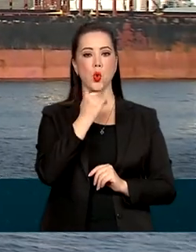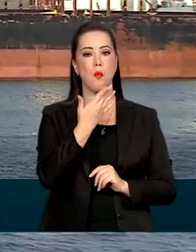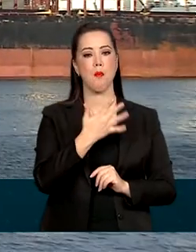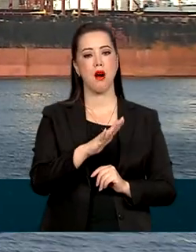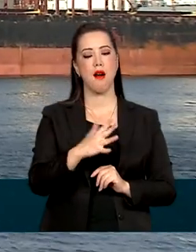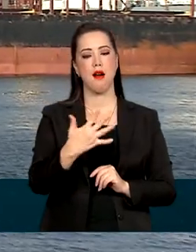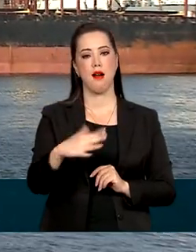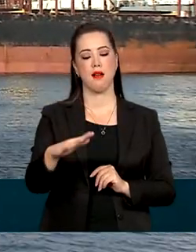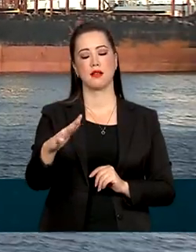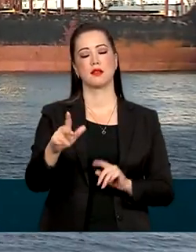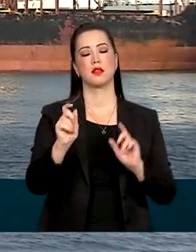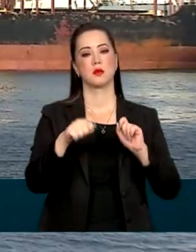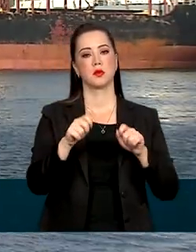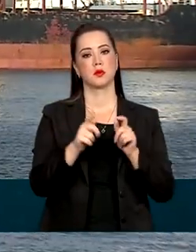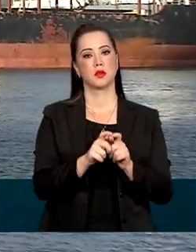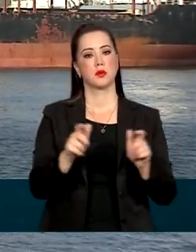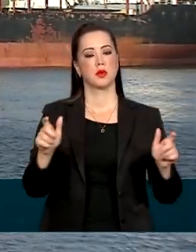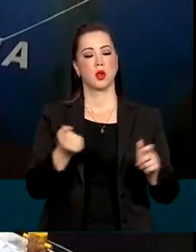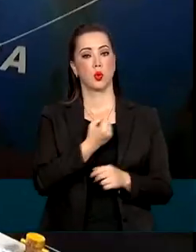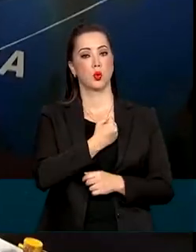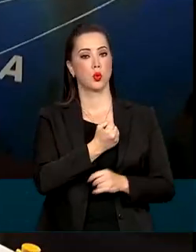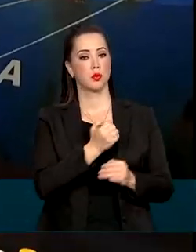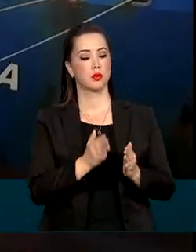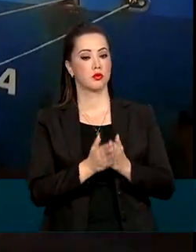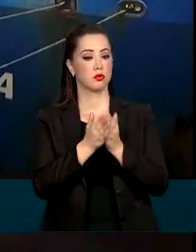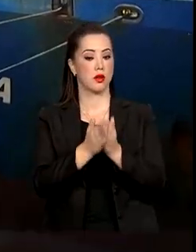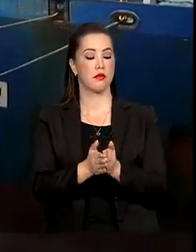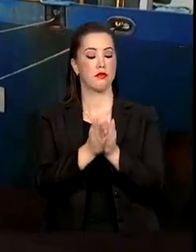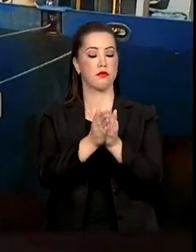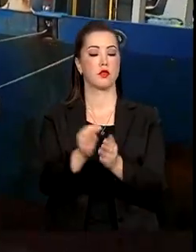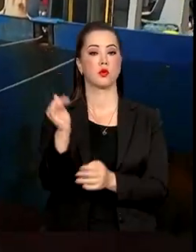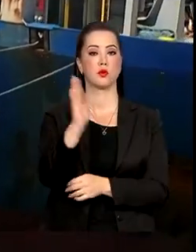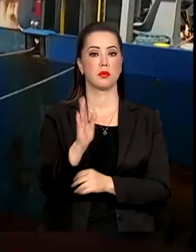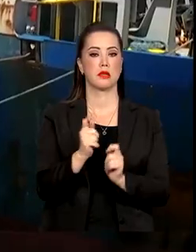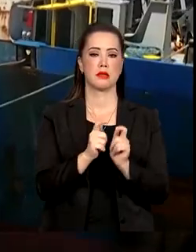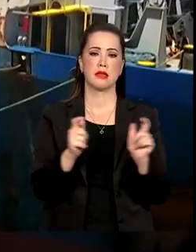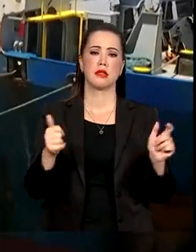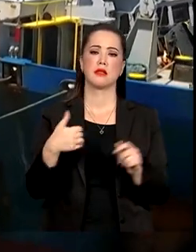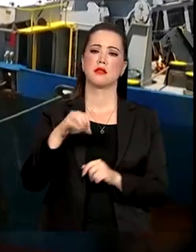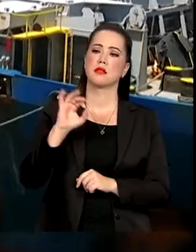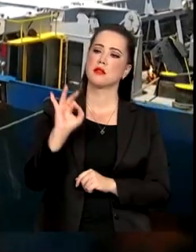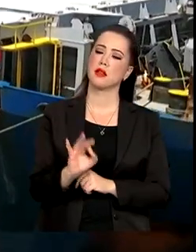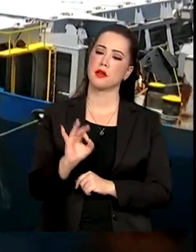ampliar a capacidade da frota marítima brasileira, que deve crescer mais de 10% neste ano.